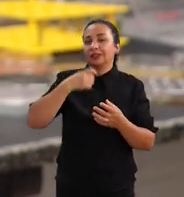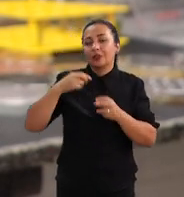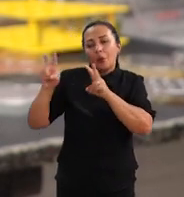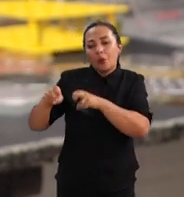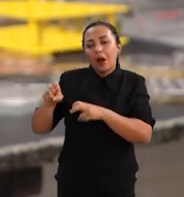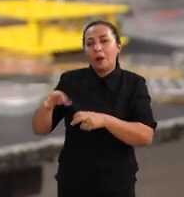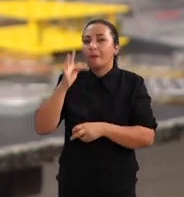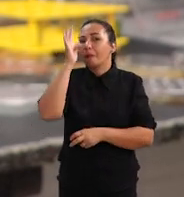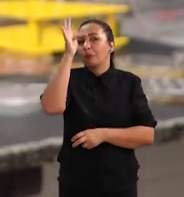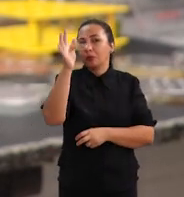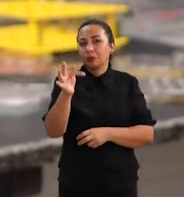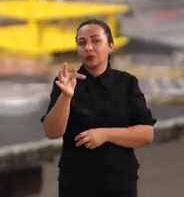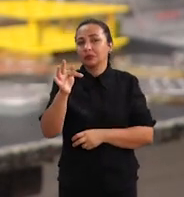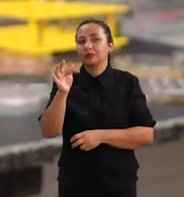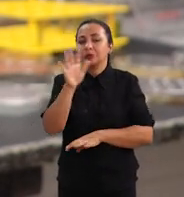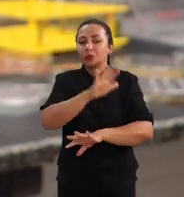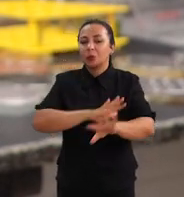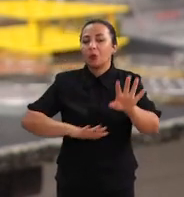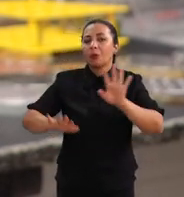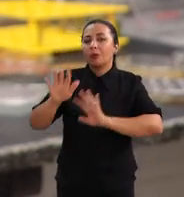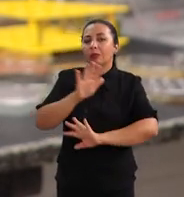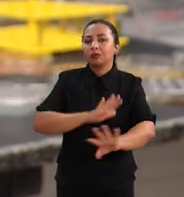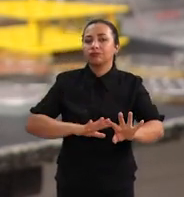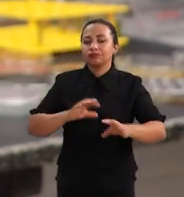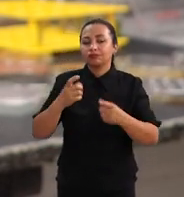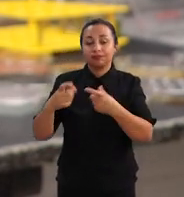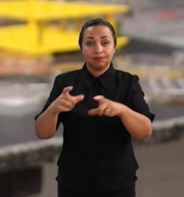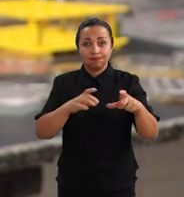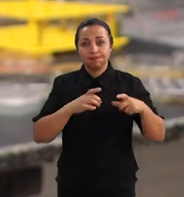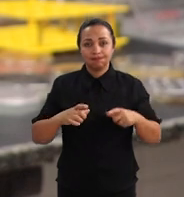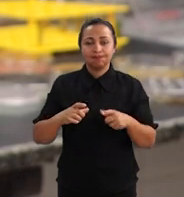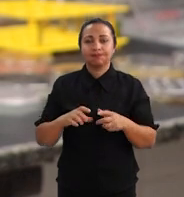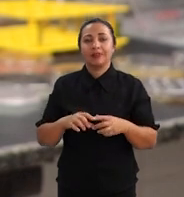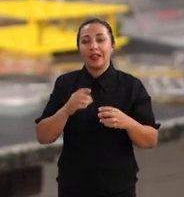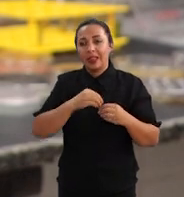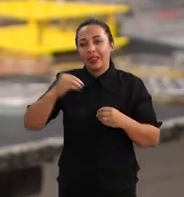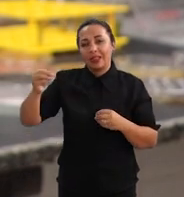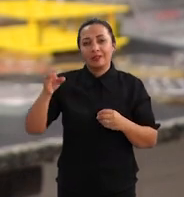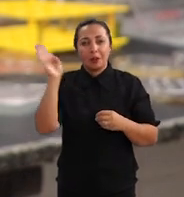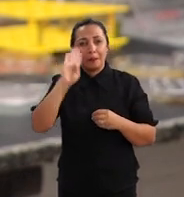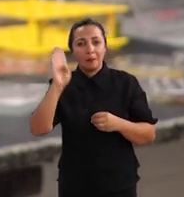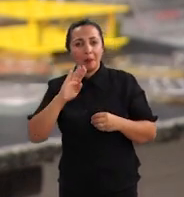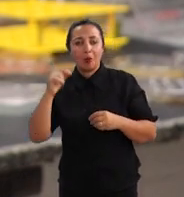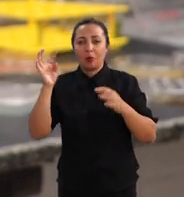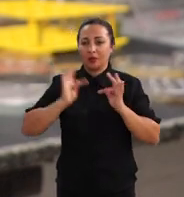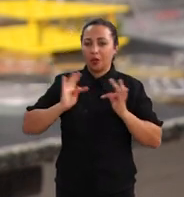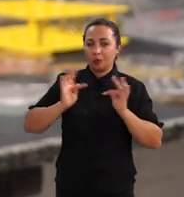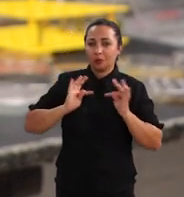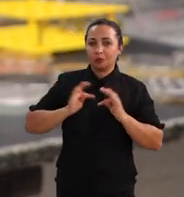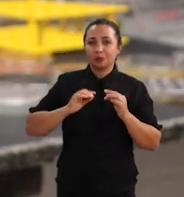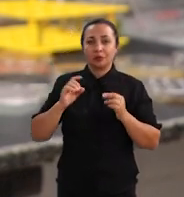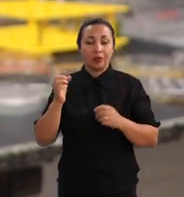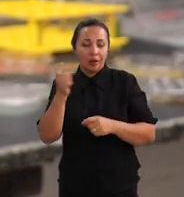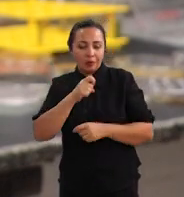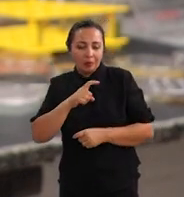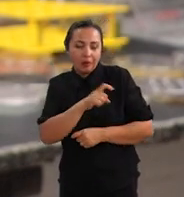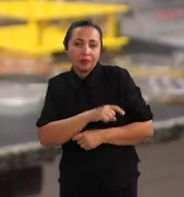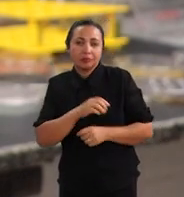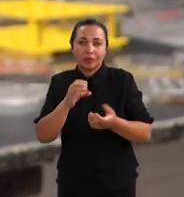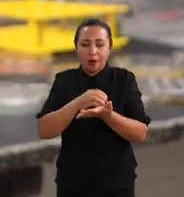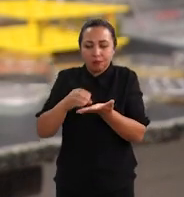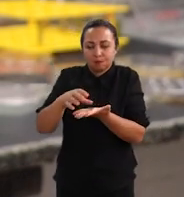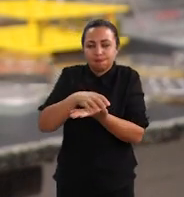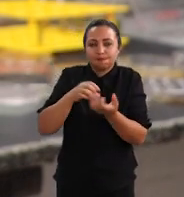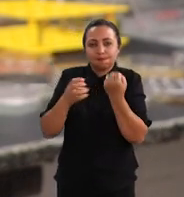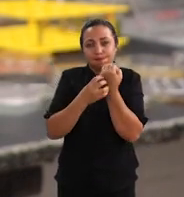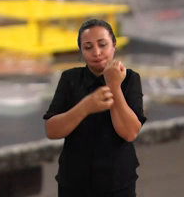vá para o campo futuramente, recuperar essas áreas, levando esse potencial biotecnológico, tanto de bactérias quanto